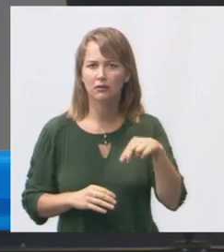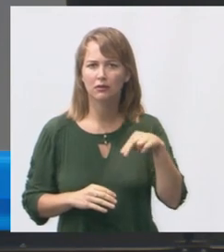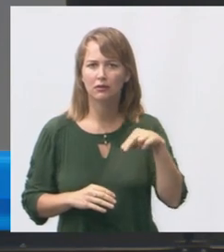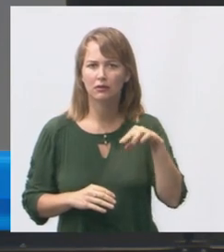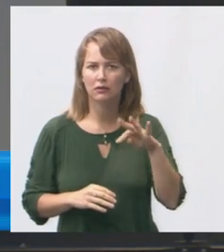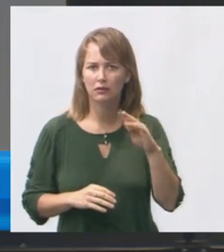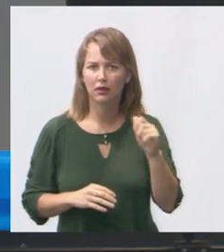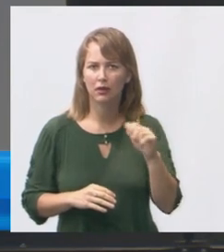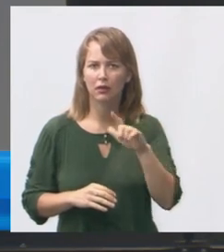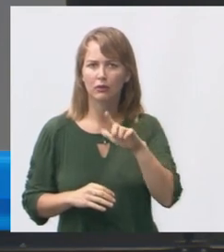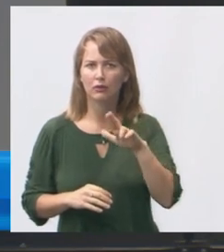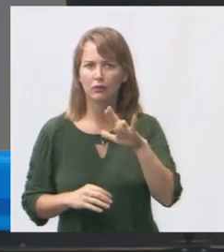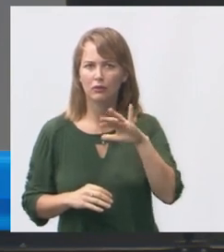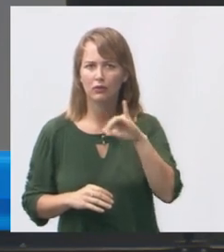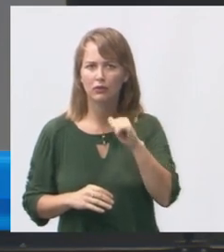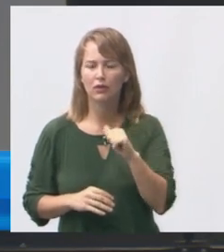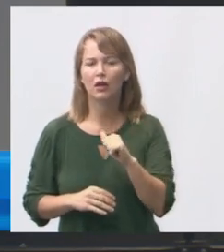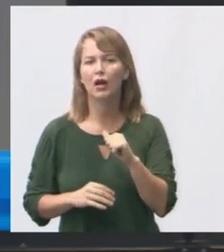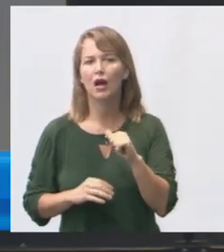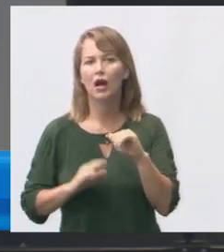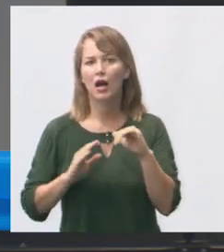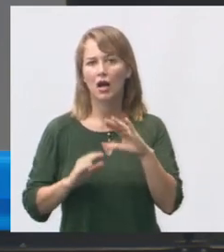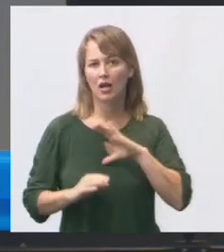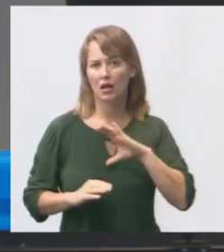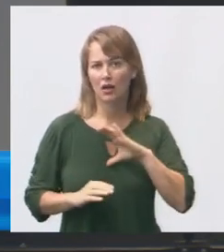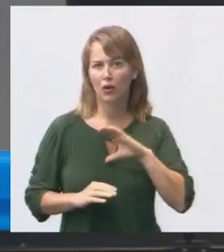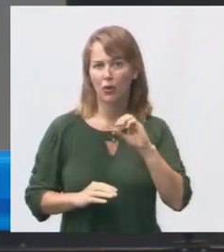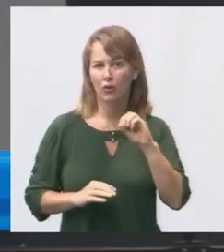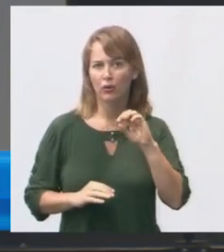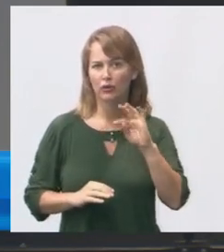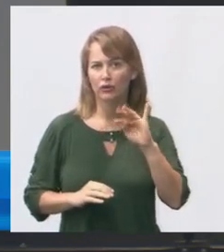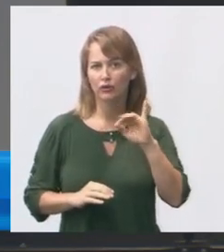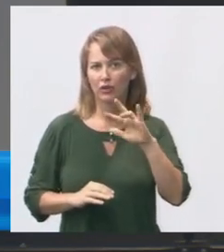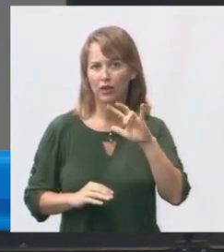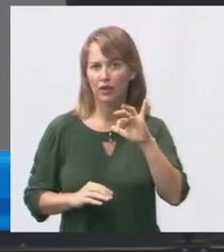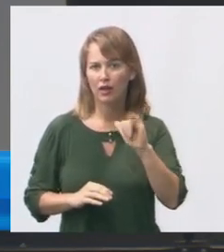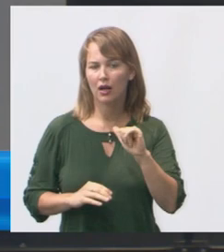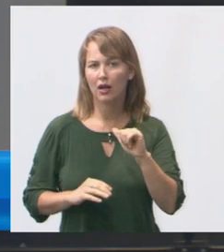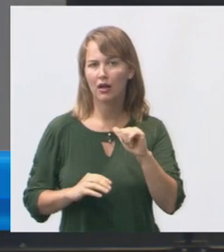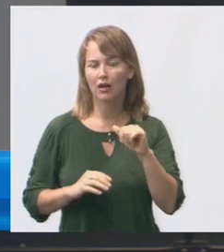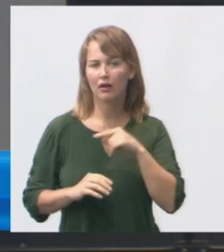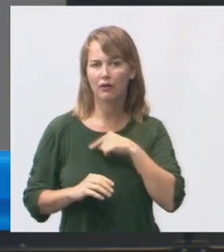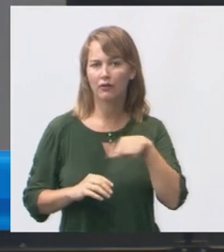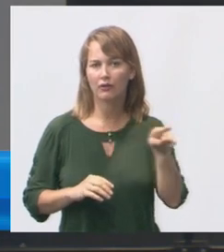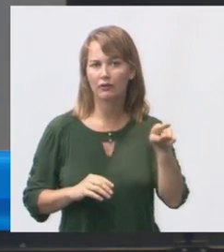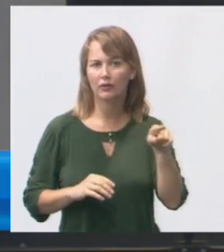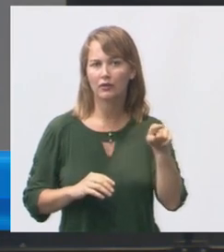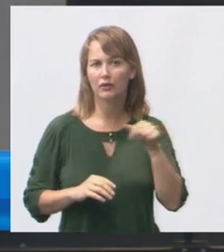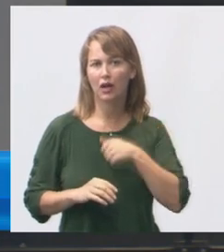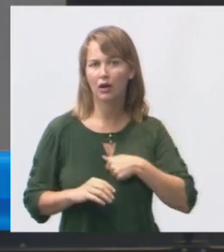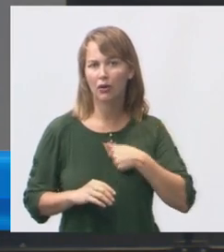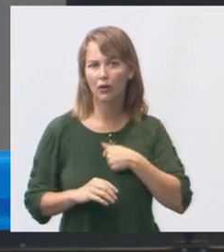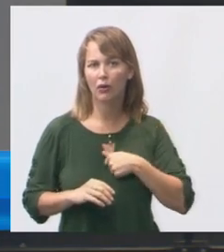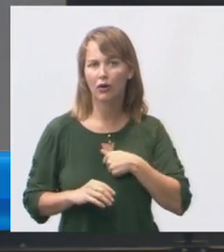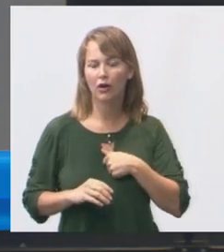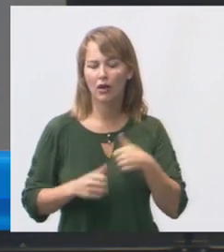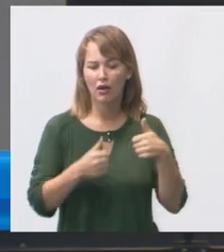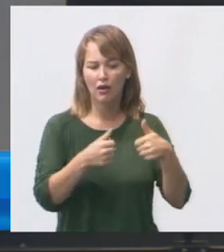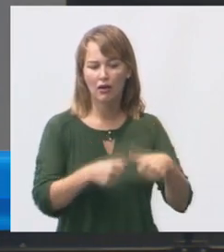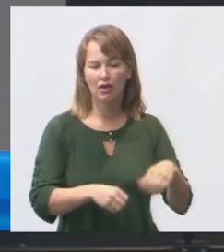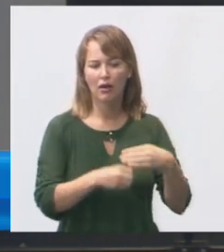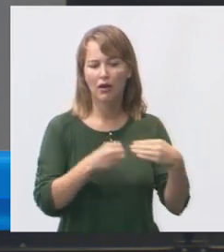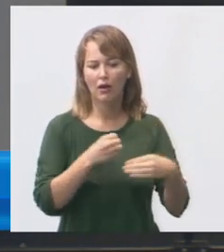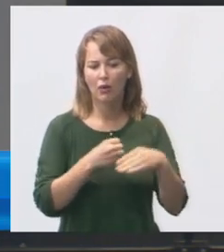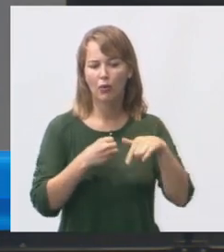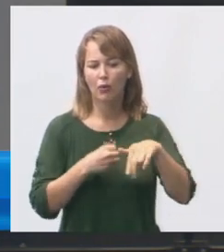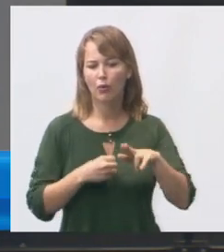CEMEI Odila Simões estivemos lá em agosto essa CEMEI fica no quadro capacidade